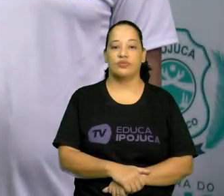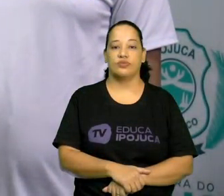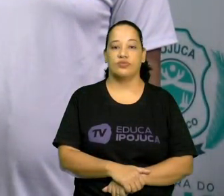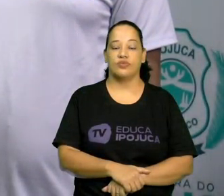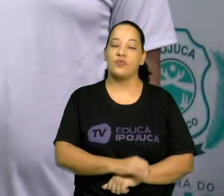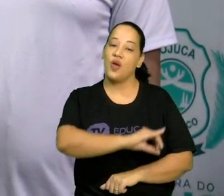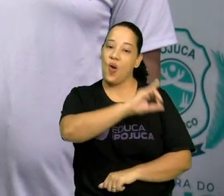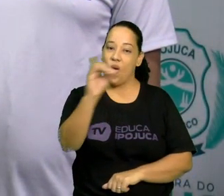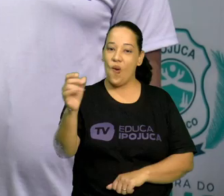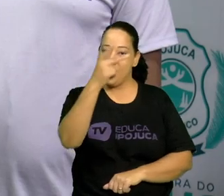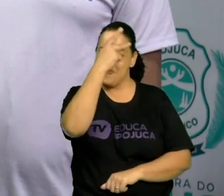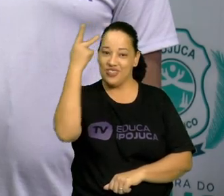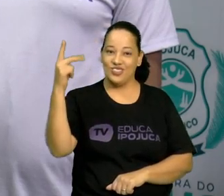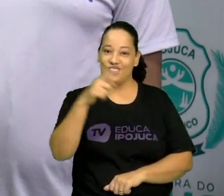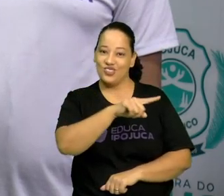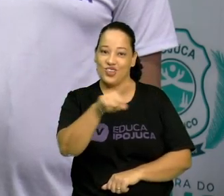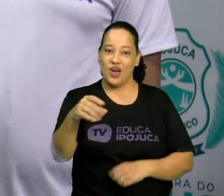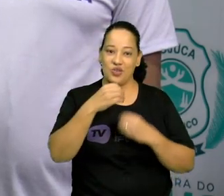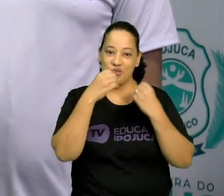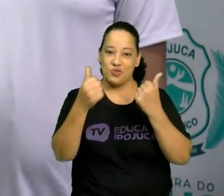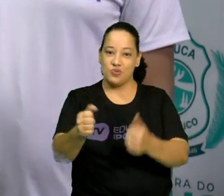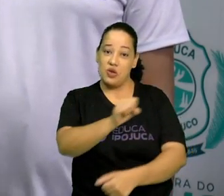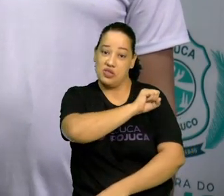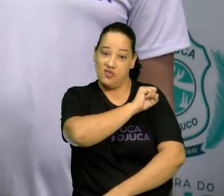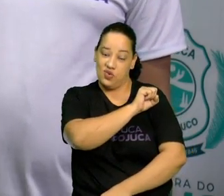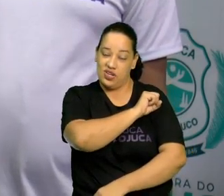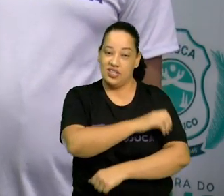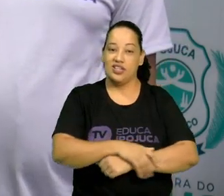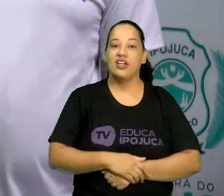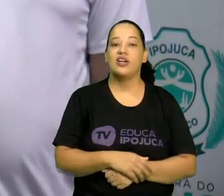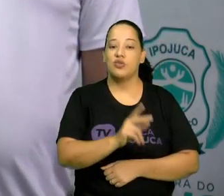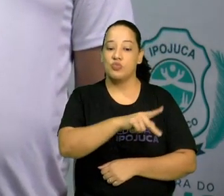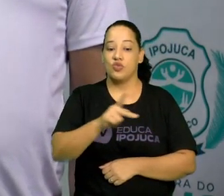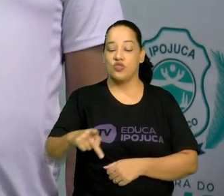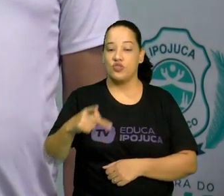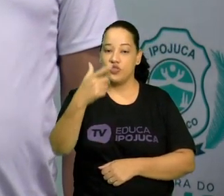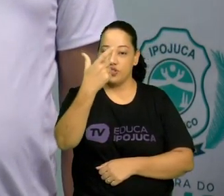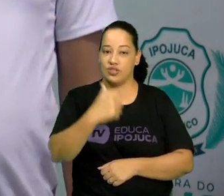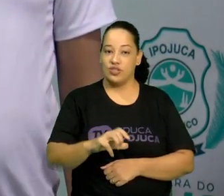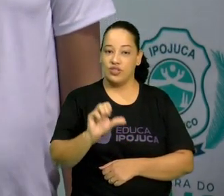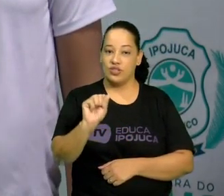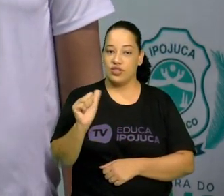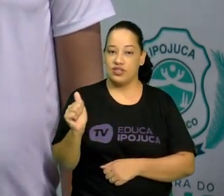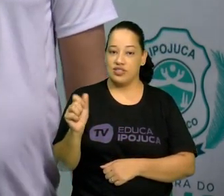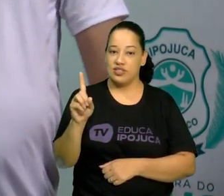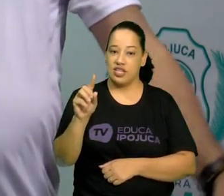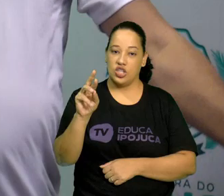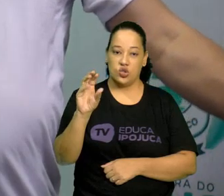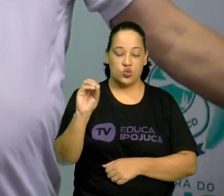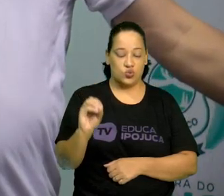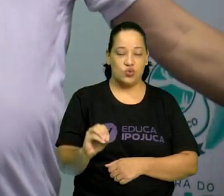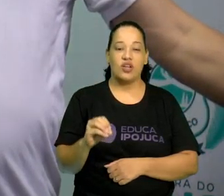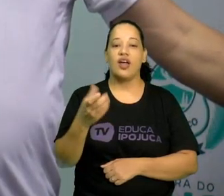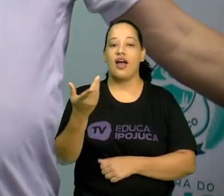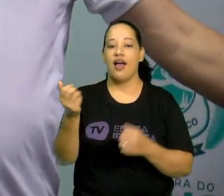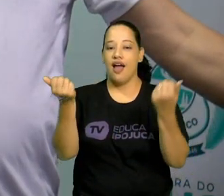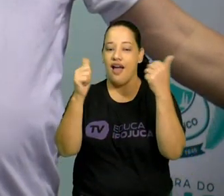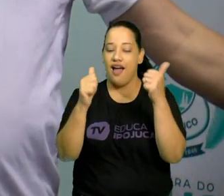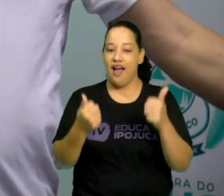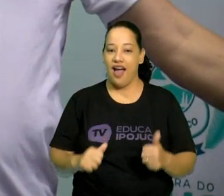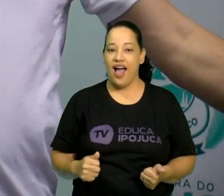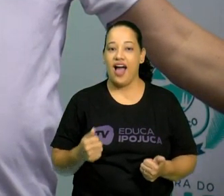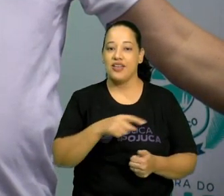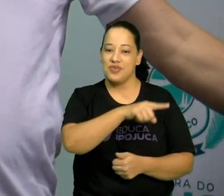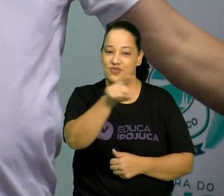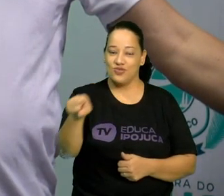Oi pessoal, tudo bom oitavo ano? Professor Sandro Guerra, artes pra vocês, pela TV Educa